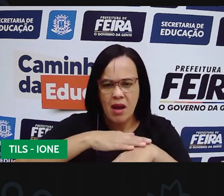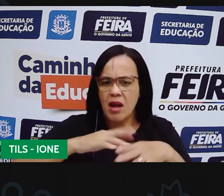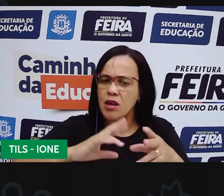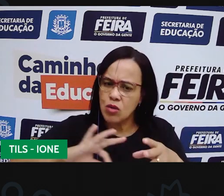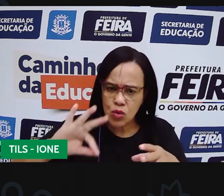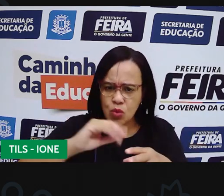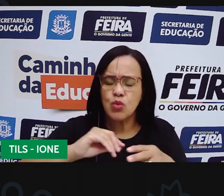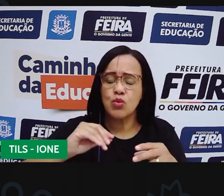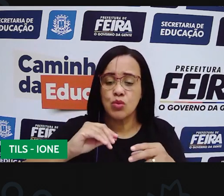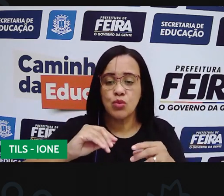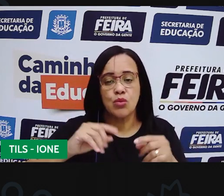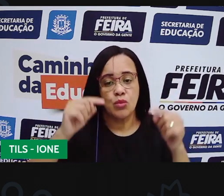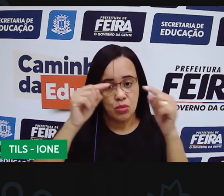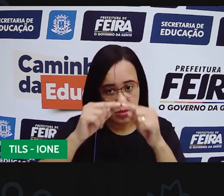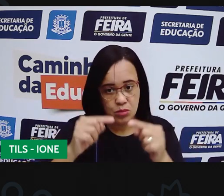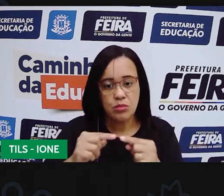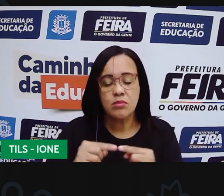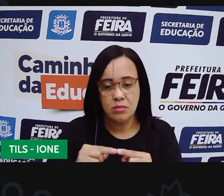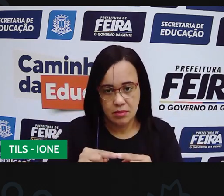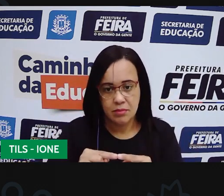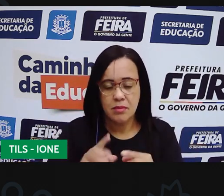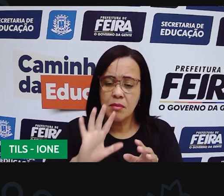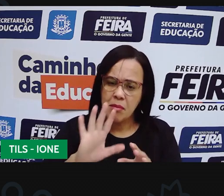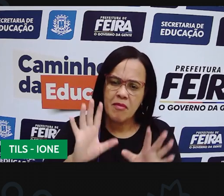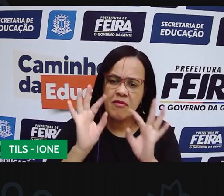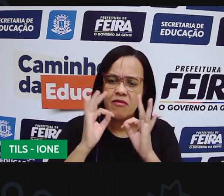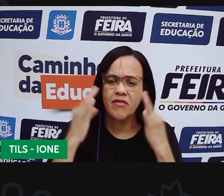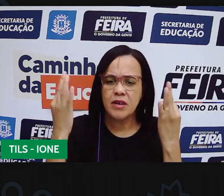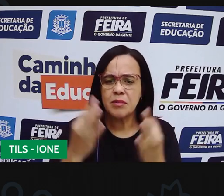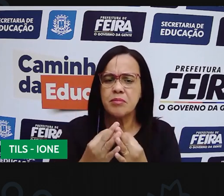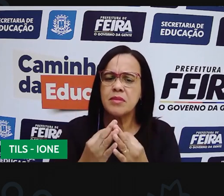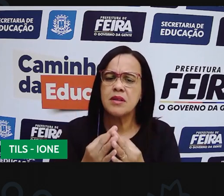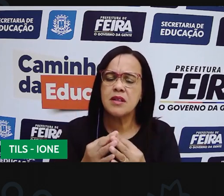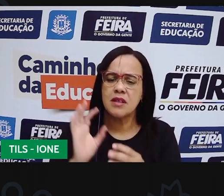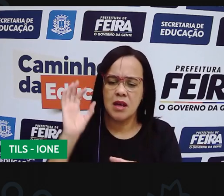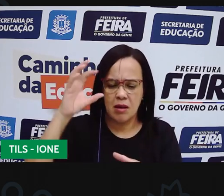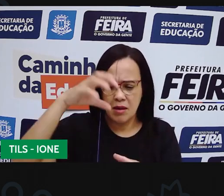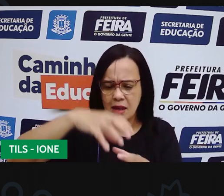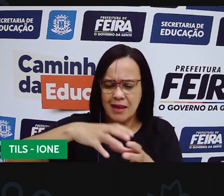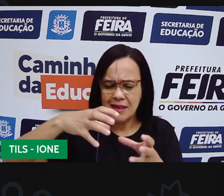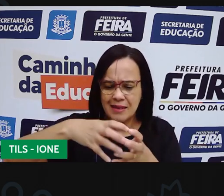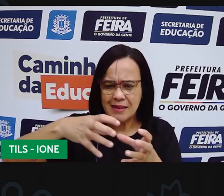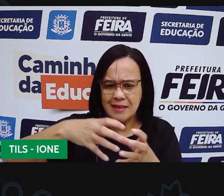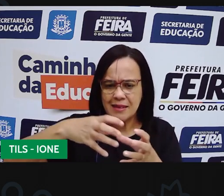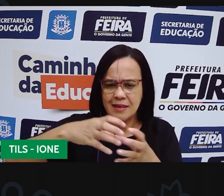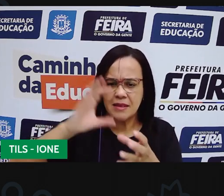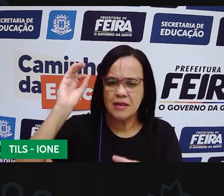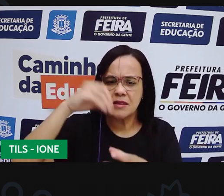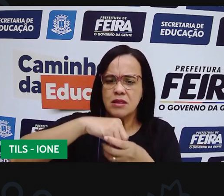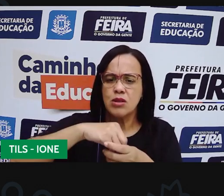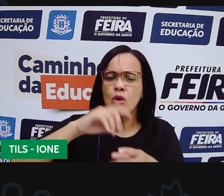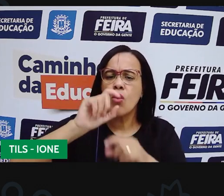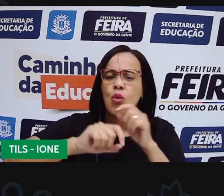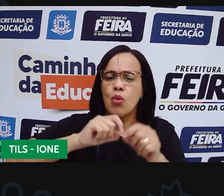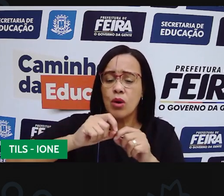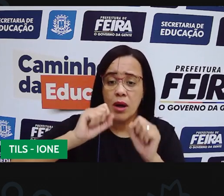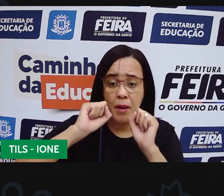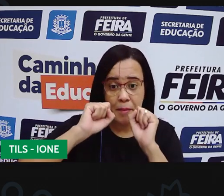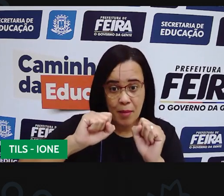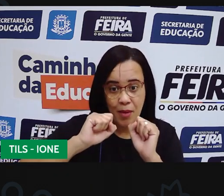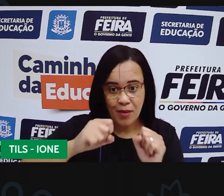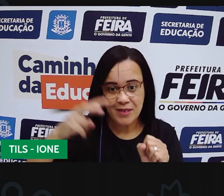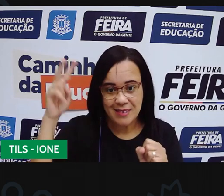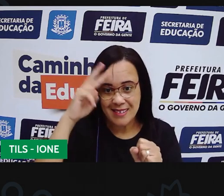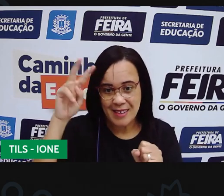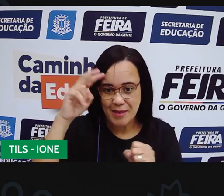por uma linhagem que a gente pode representar por meio de uma árvore genealógica, onde a gente vai ver ali do membro mais